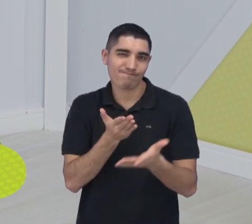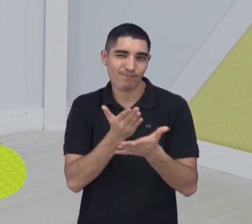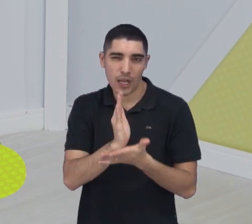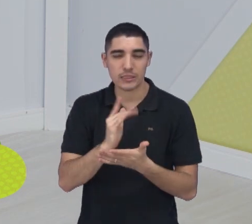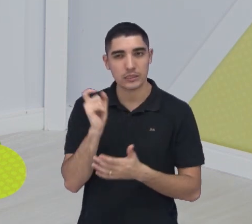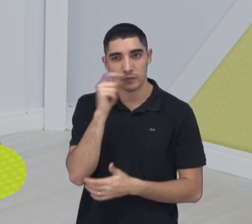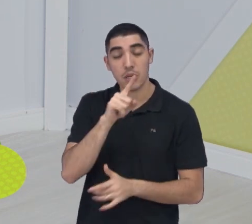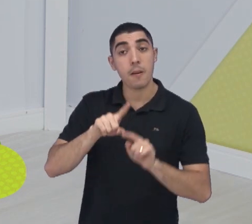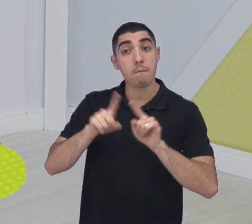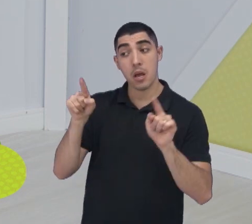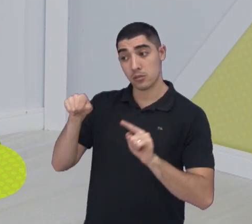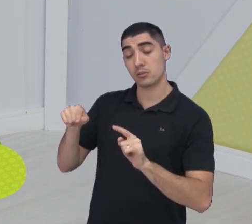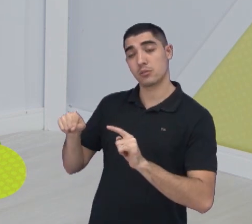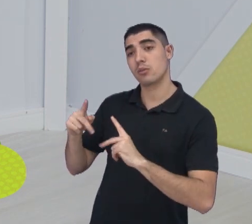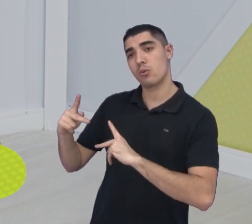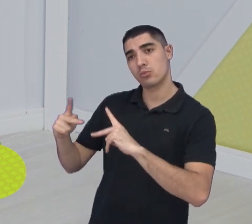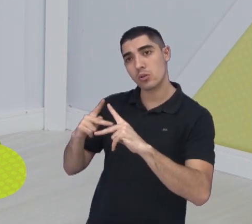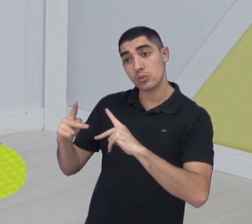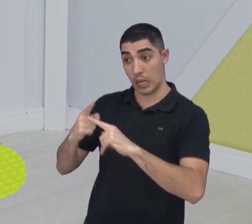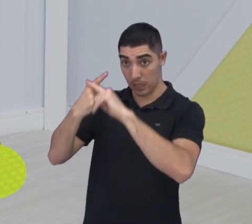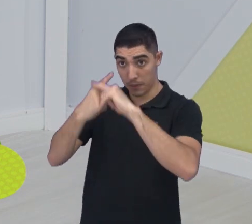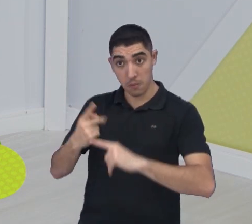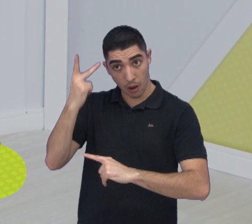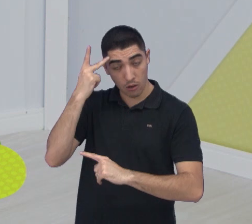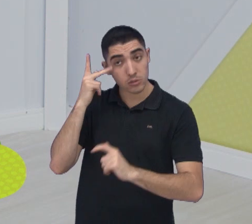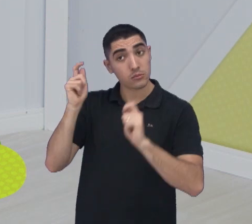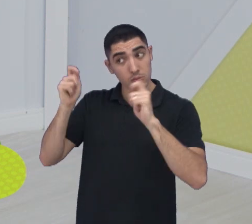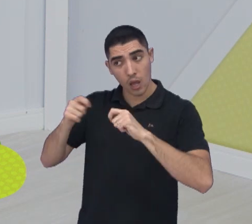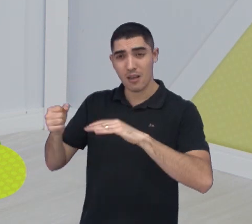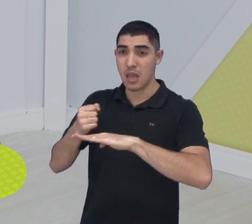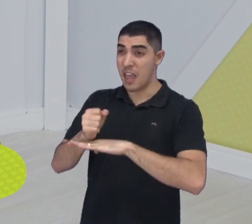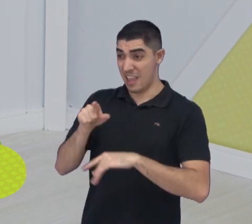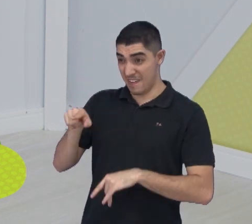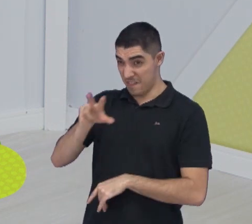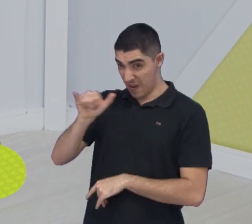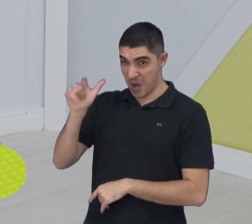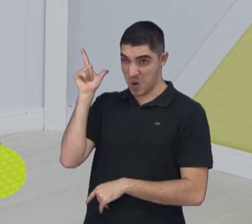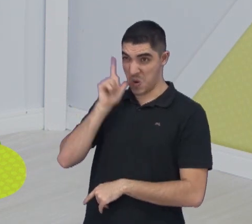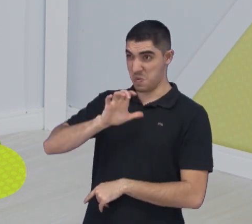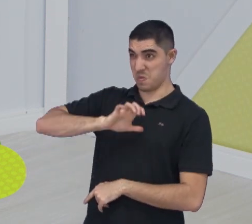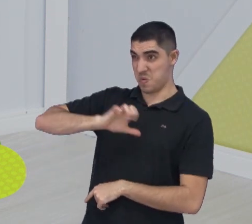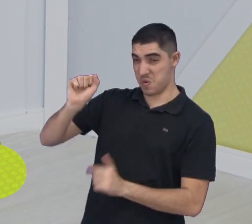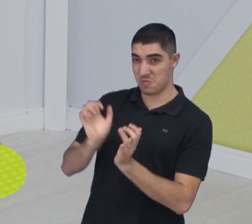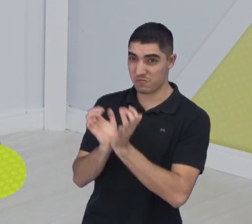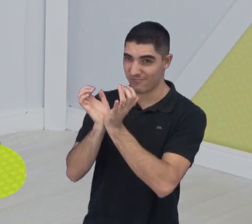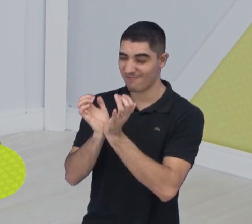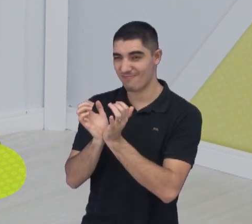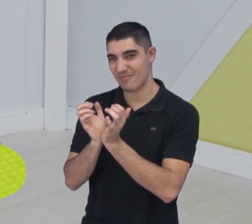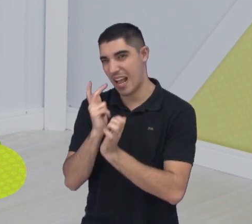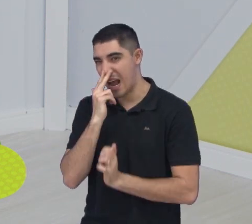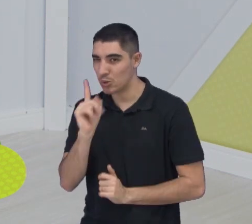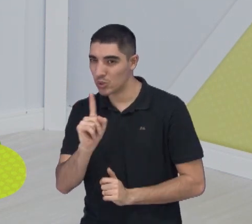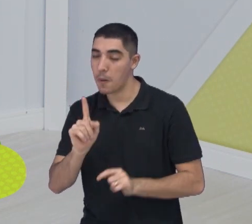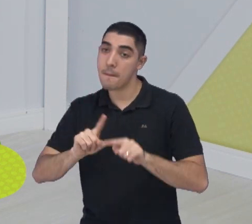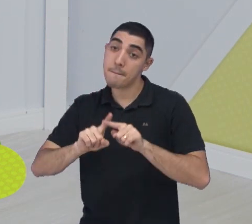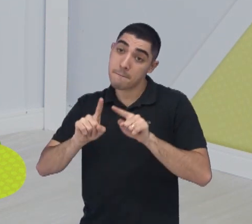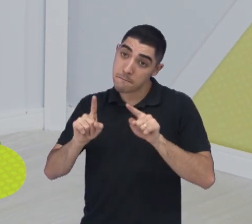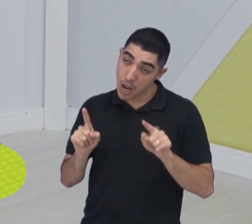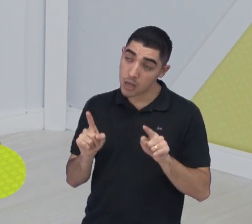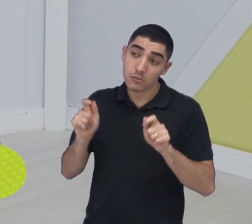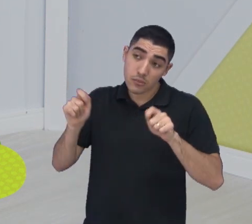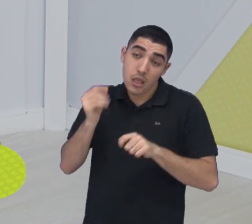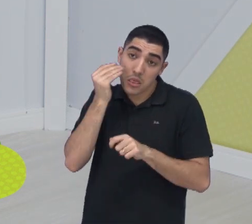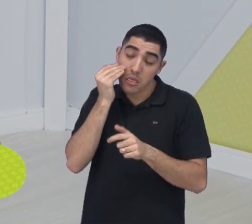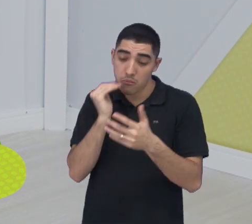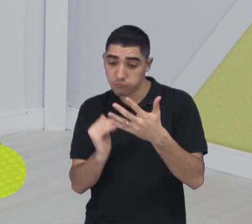atuações. É um time que provavelmente não vai brigar por títulos, mas vai brigar ali na parte intermediária da tabela, de repente, para pegar